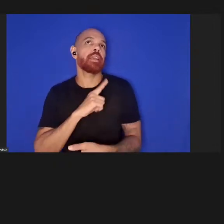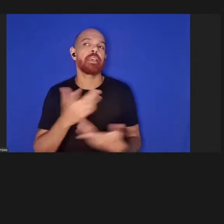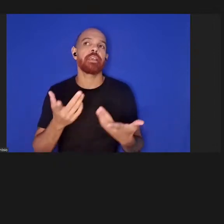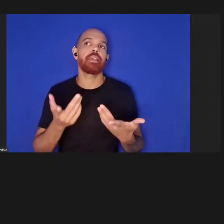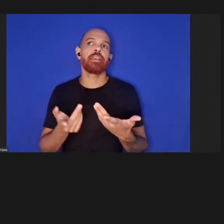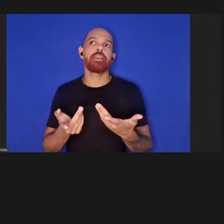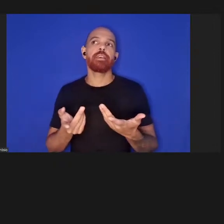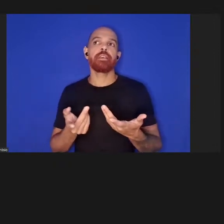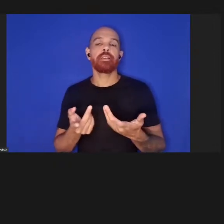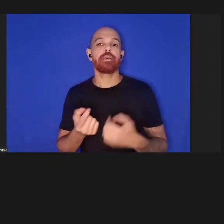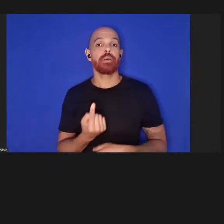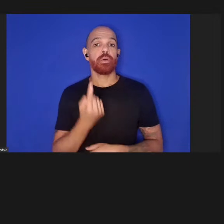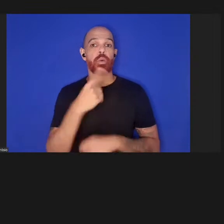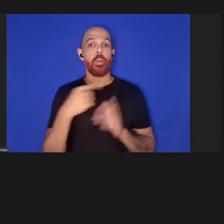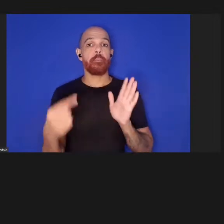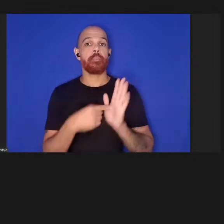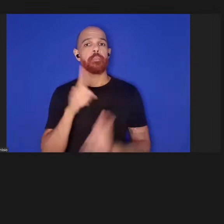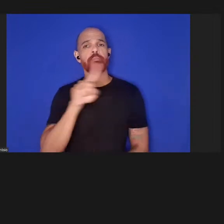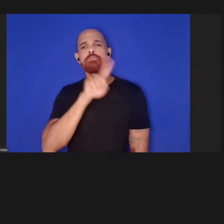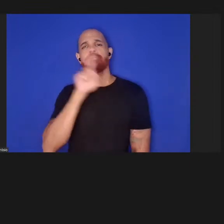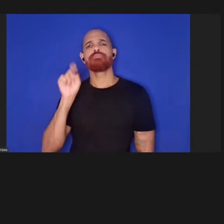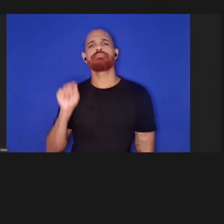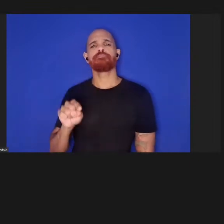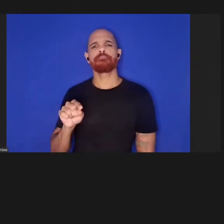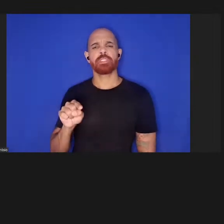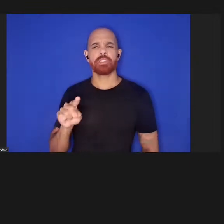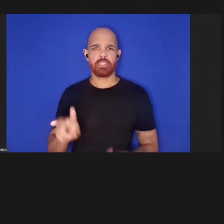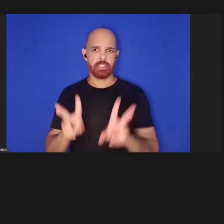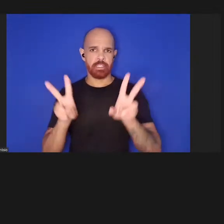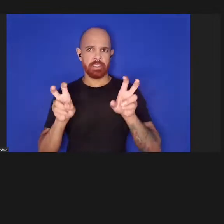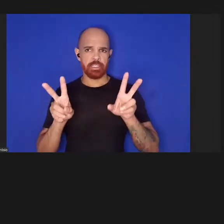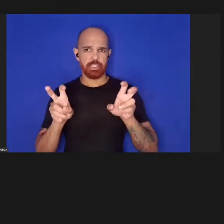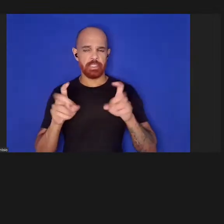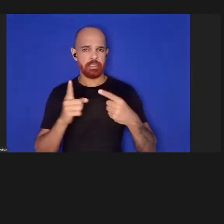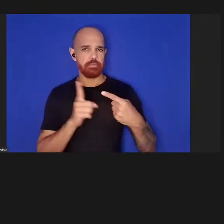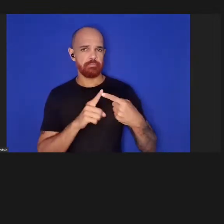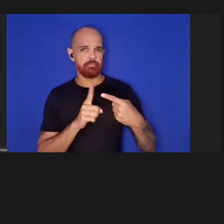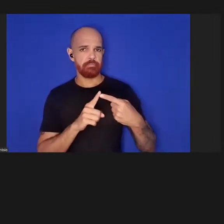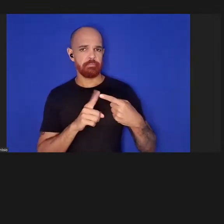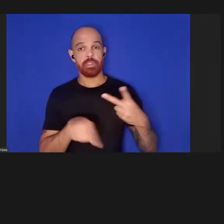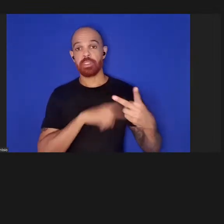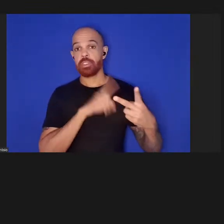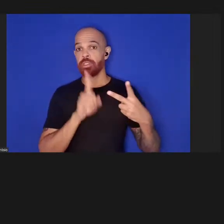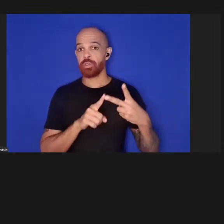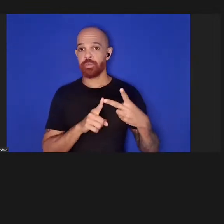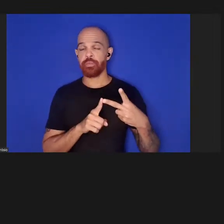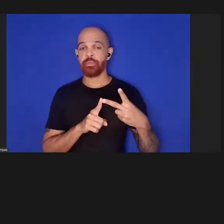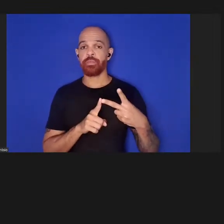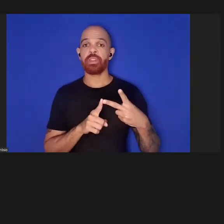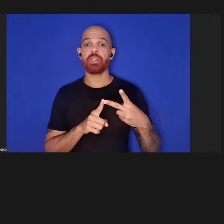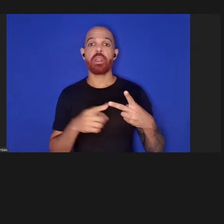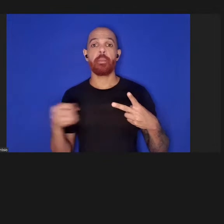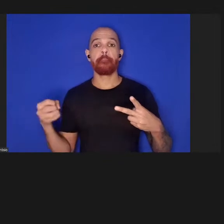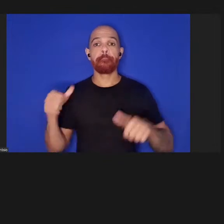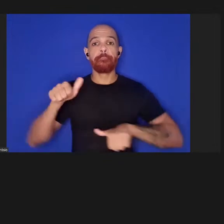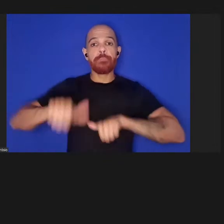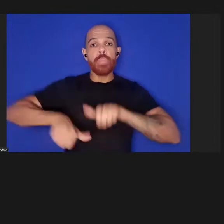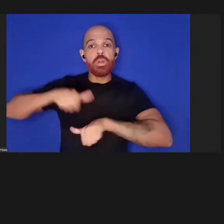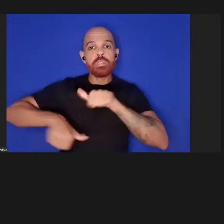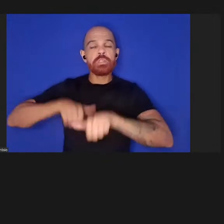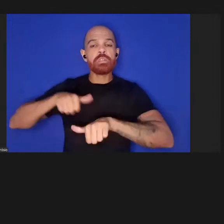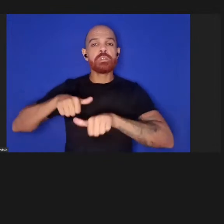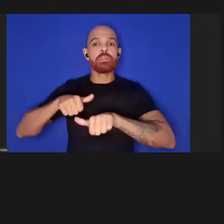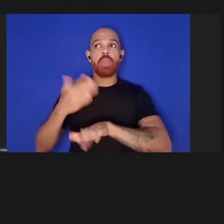grande ponto de interrogação sobre esse primeiro tema. Em segundo lugar, a modernização do antigo